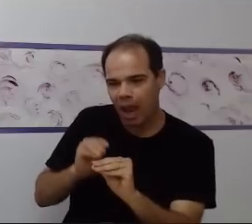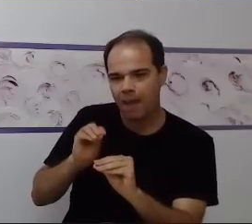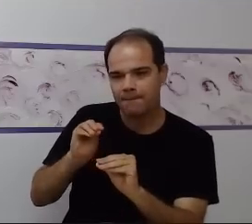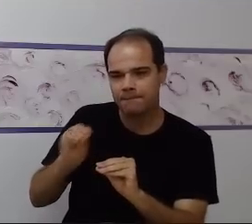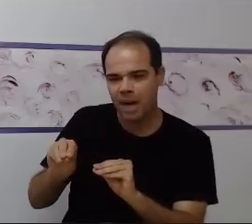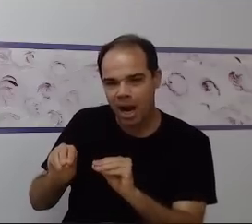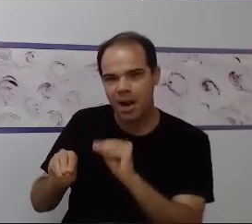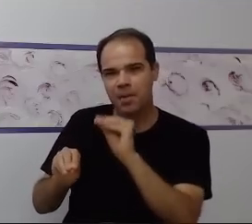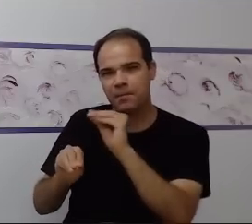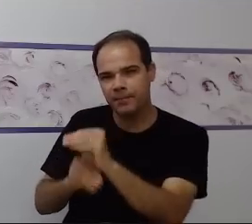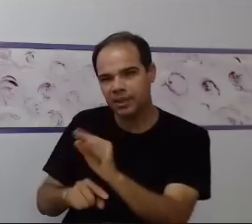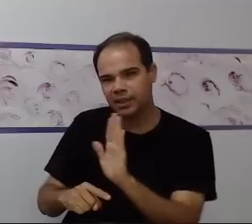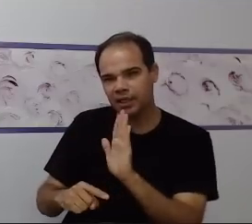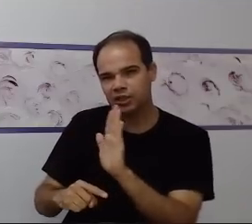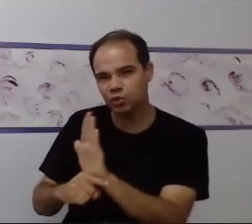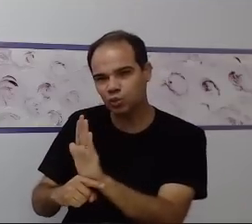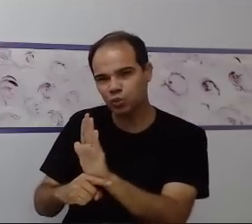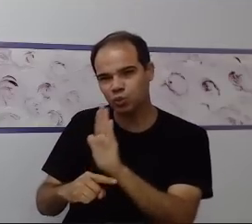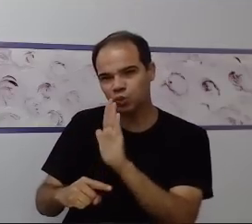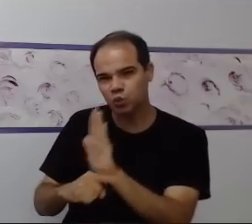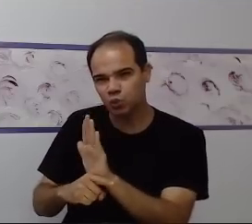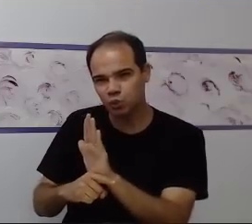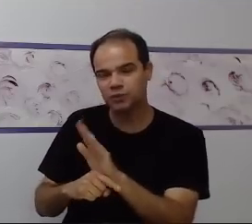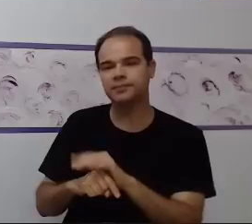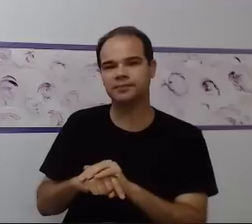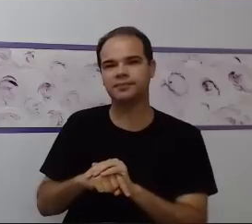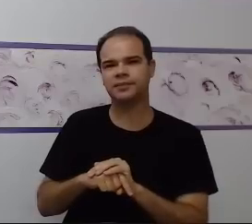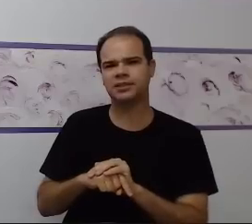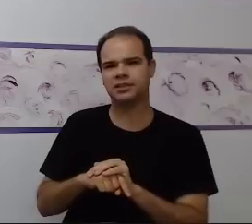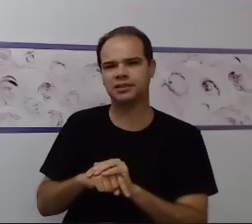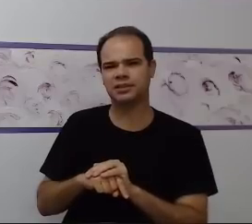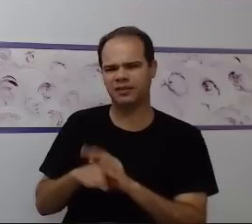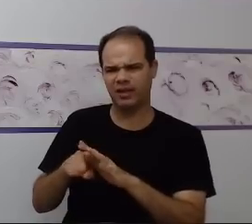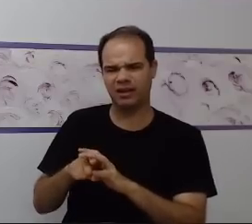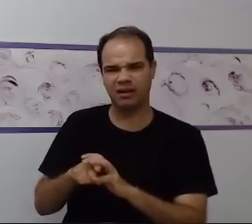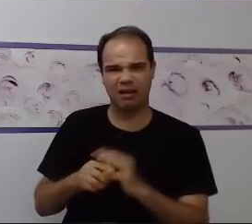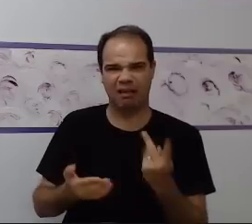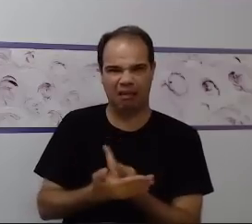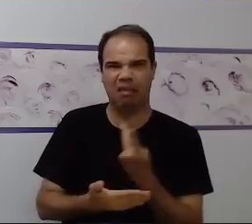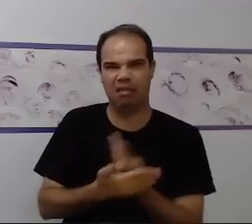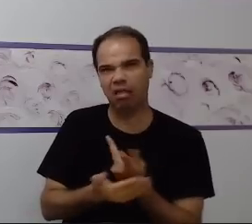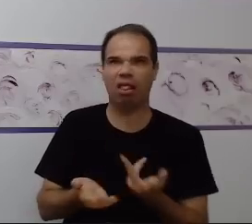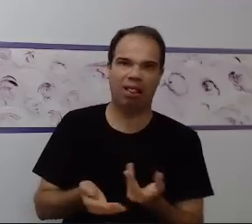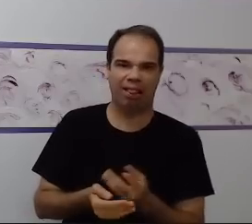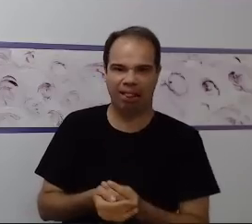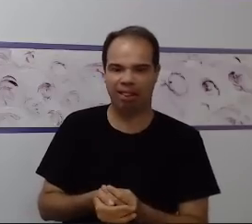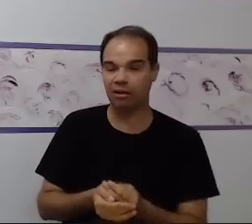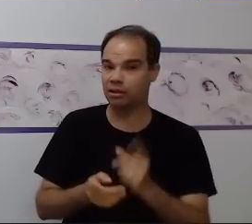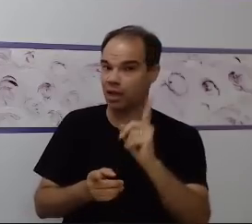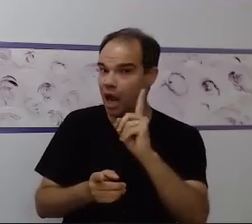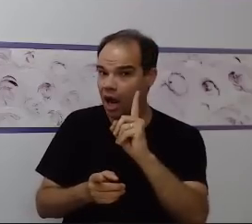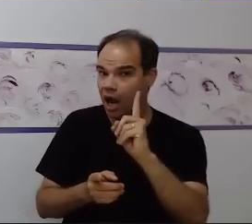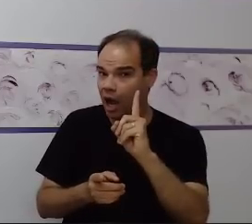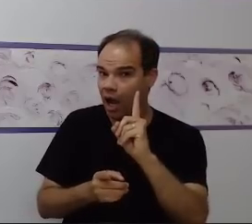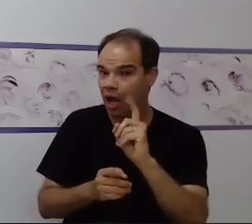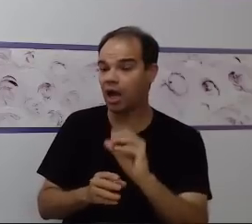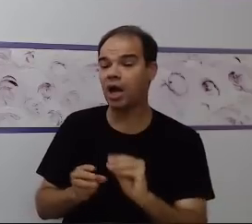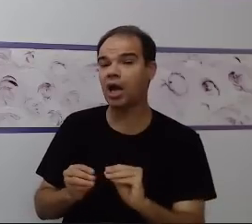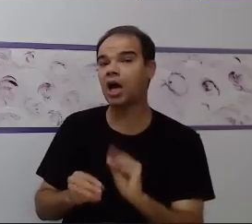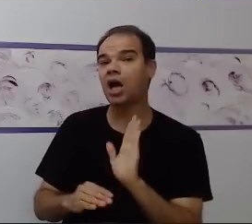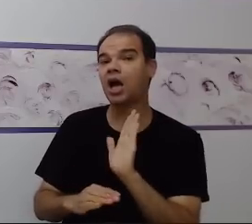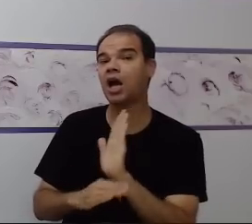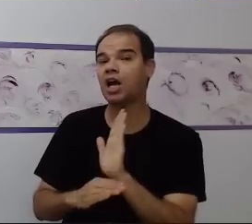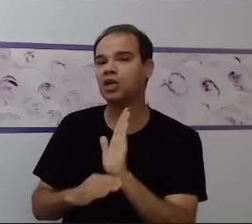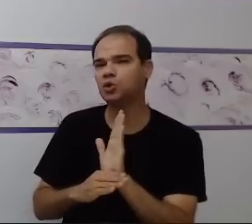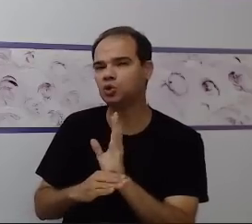auxílio no momento da execução não é ruim. Você pode ir dando pistas e auxílio no decorrer